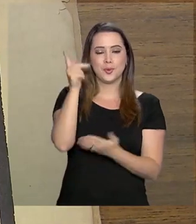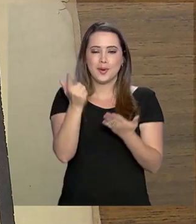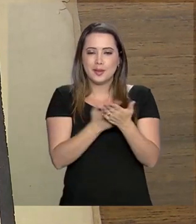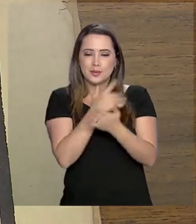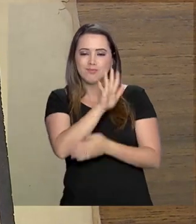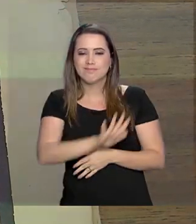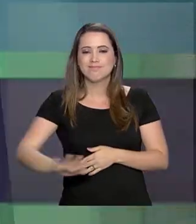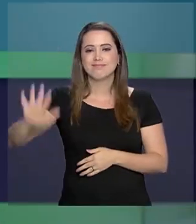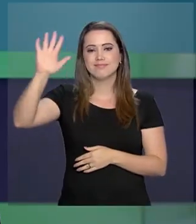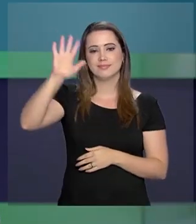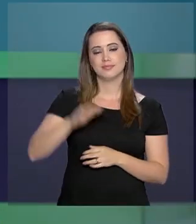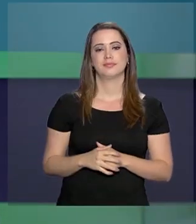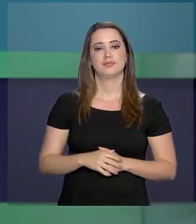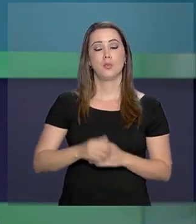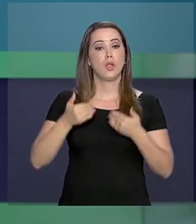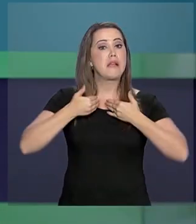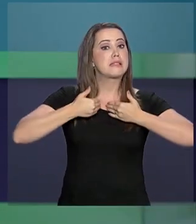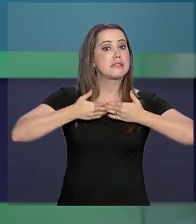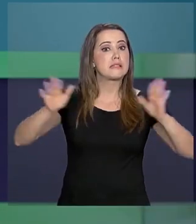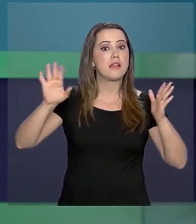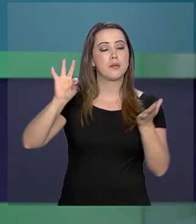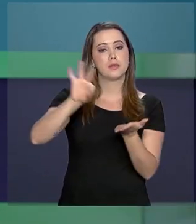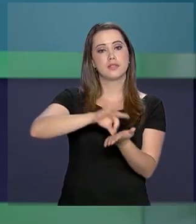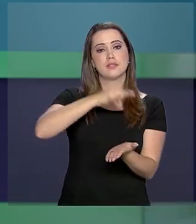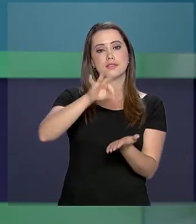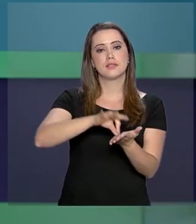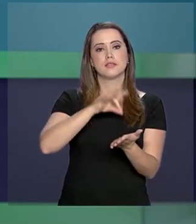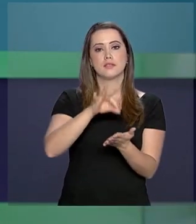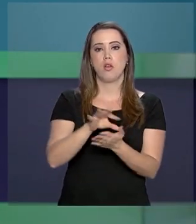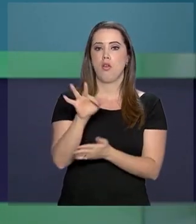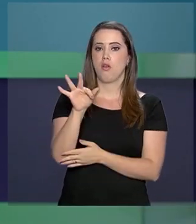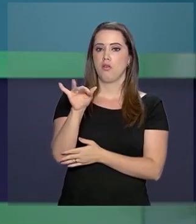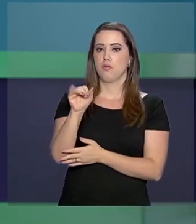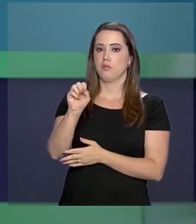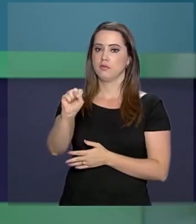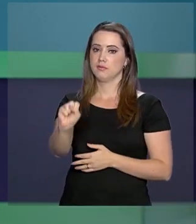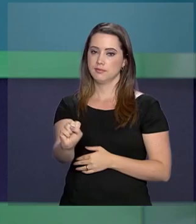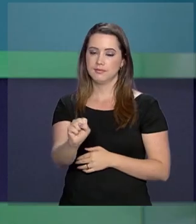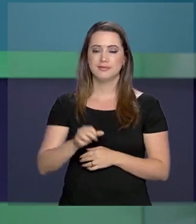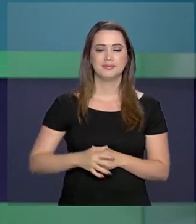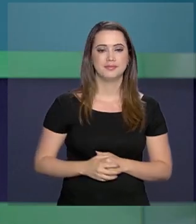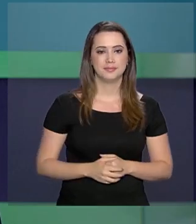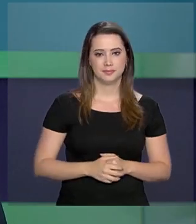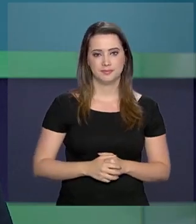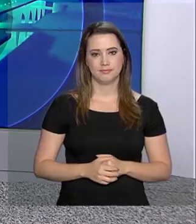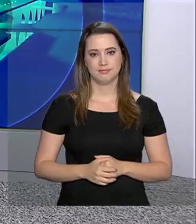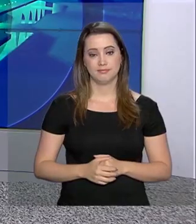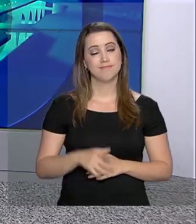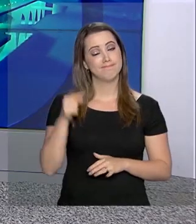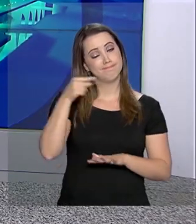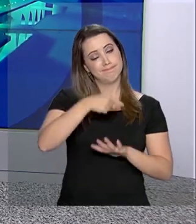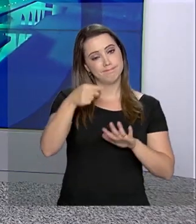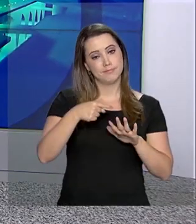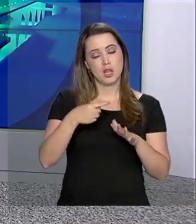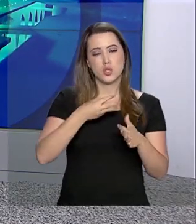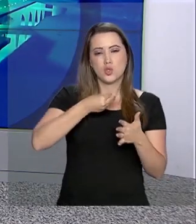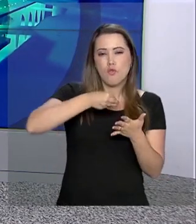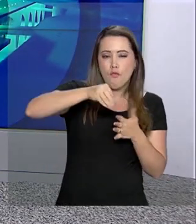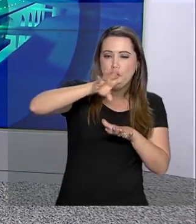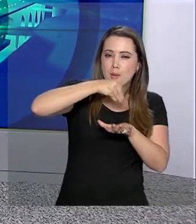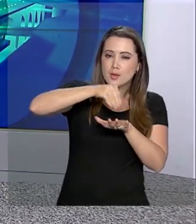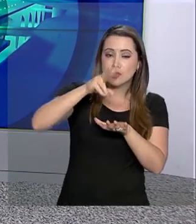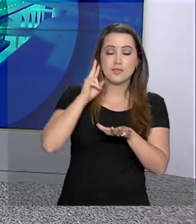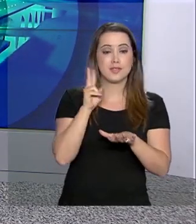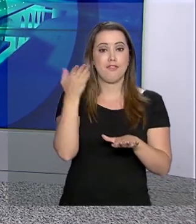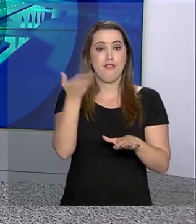leitores de todo o país. E estão abertas as inscrições para o Fundo de Financiamento Estudantil, FIES. Essas e outras notícias